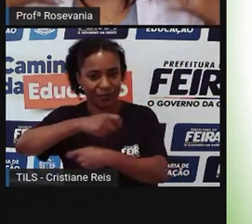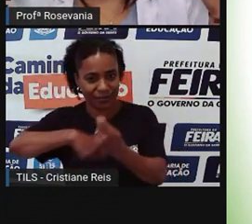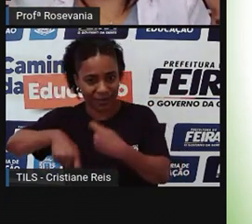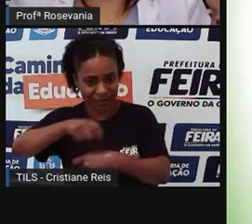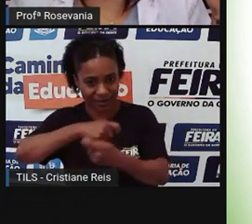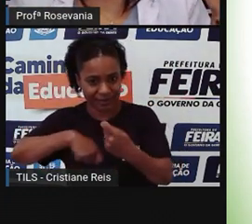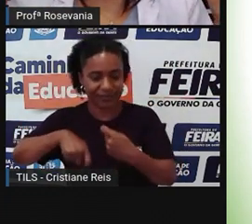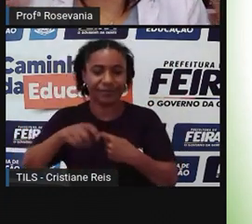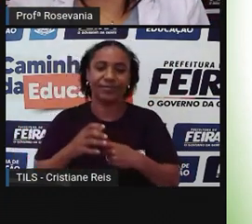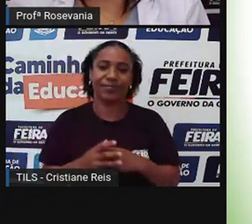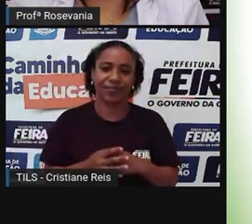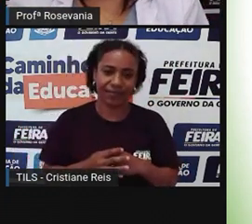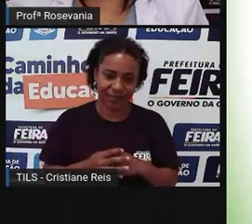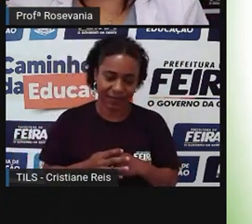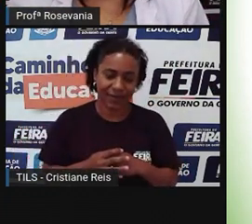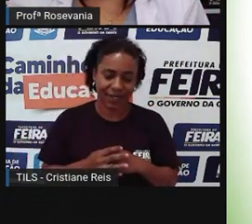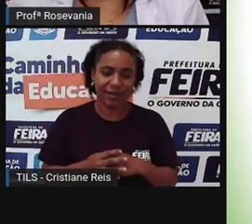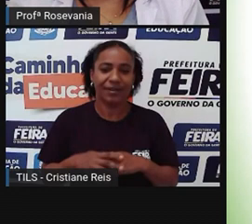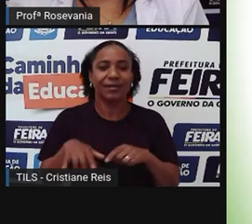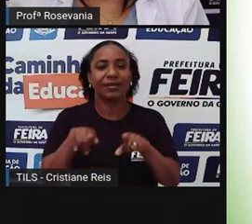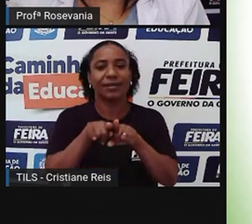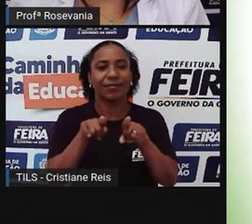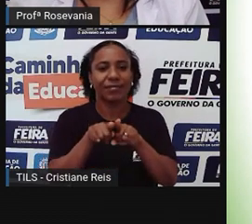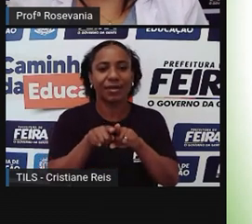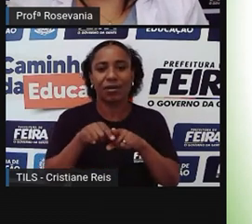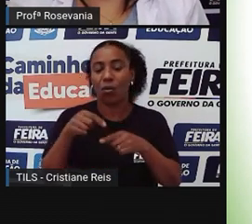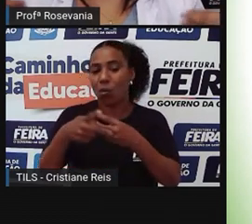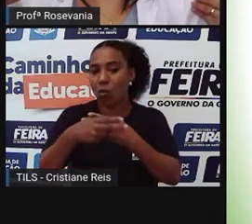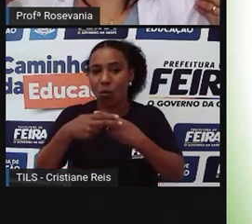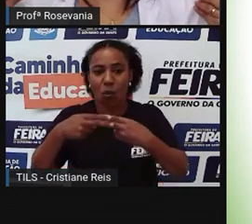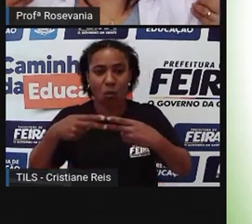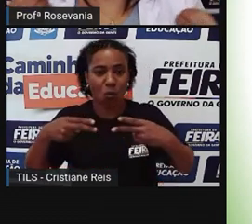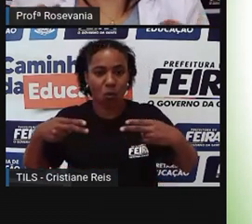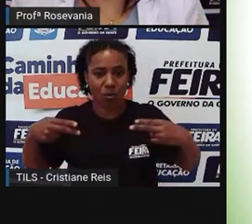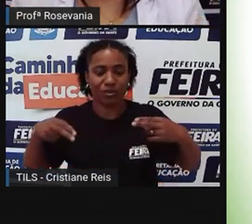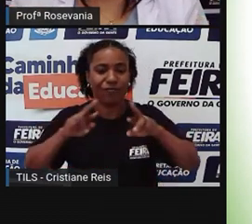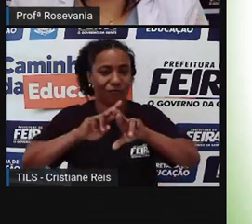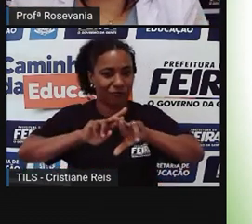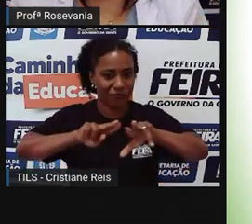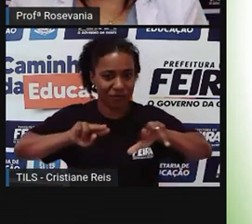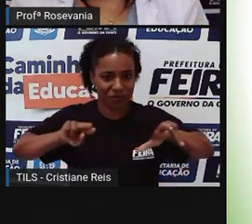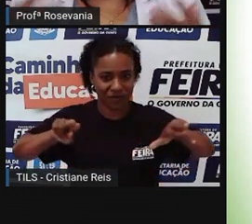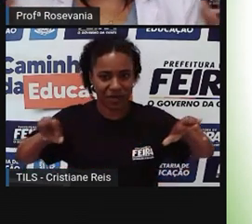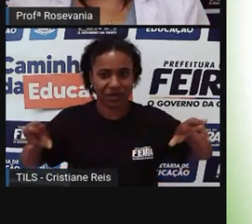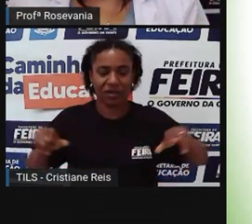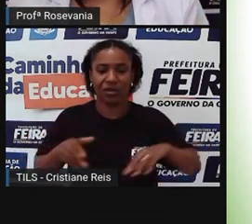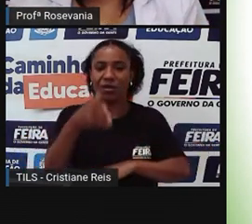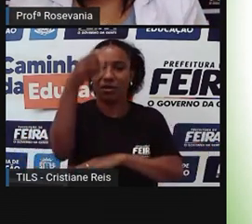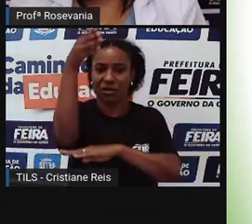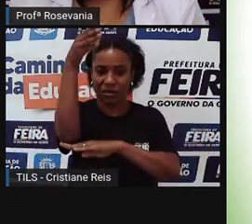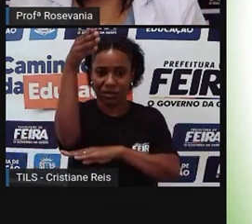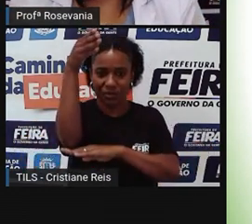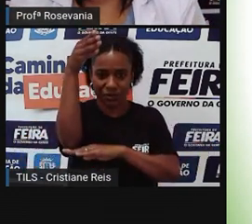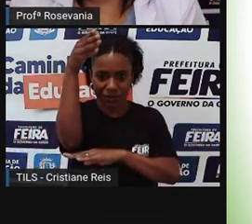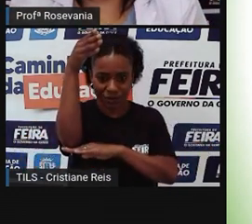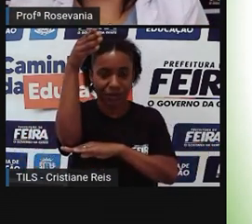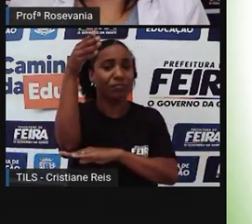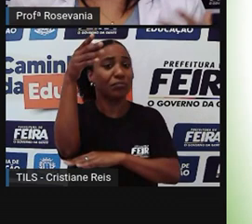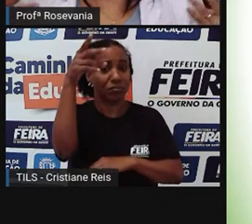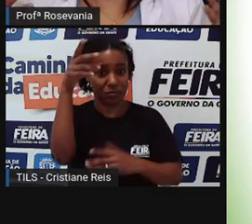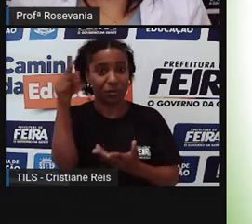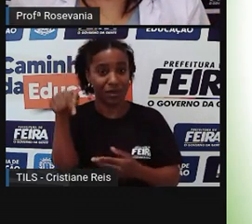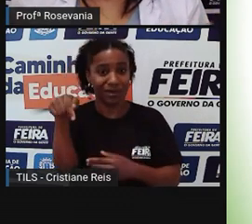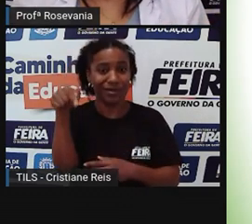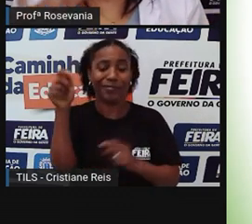gente, a gente tem uma variedade muito grande de produtos que oferece, a gente tem uma série de hotéis que pode comportar esse povo que vem,